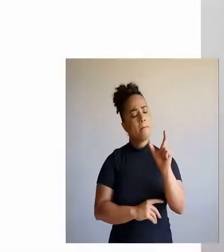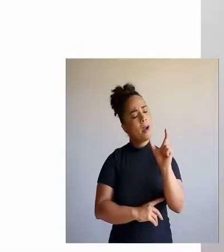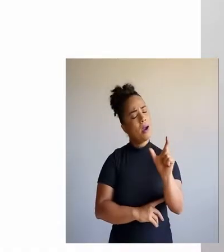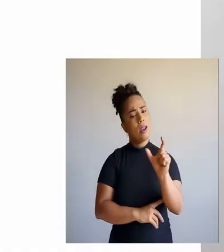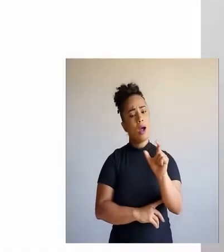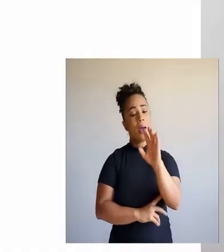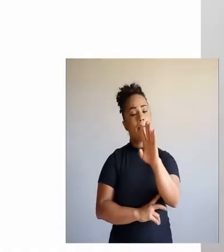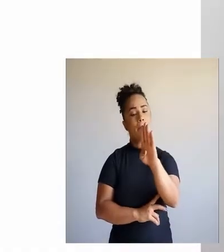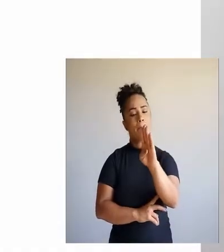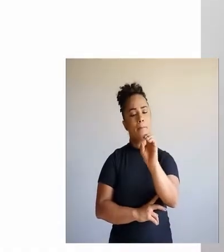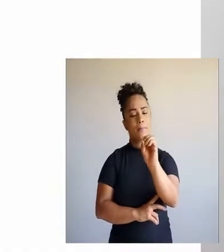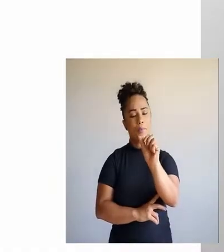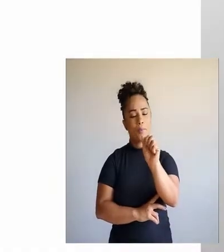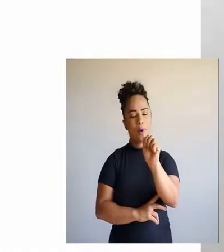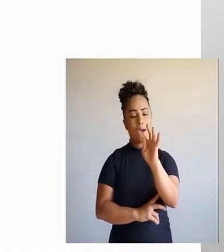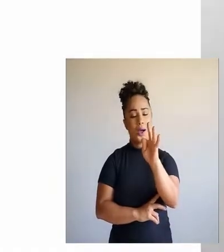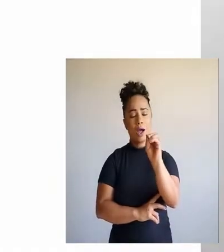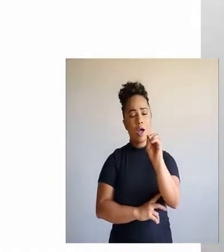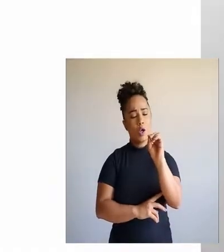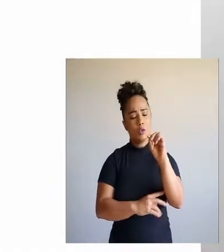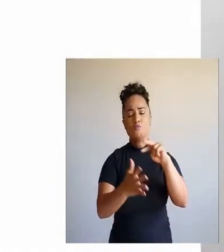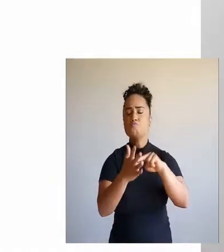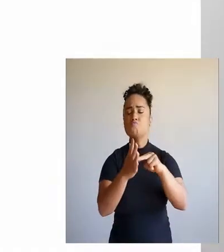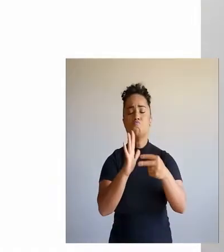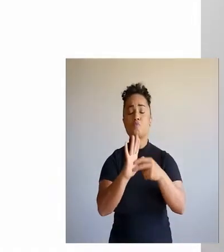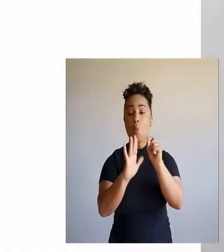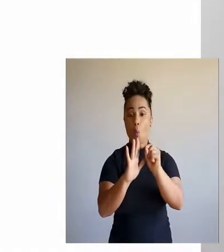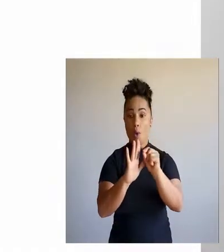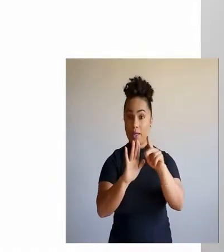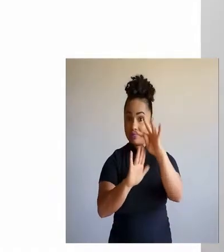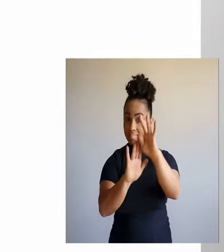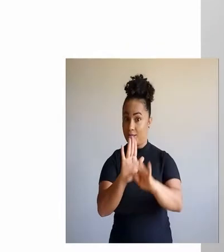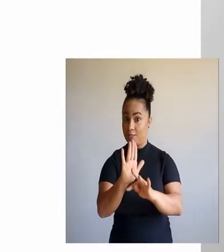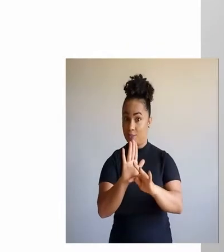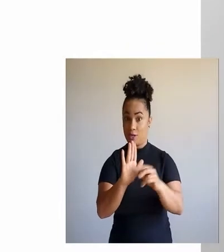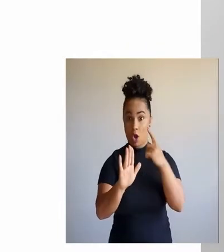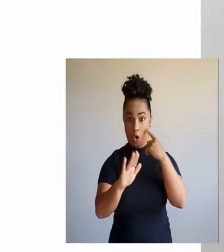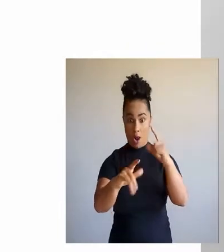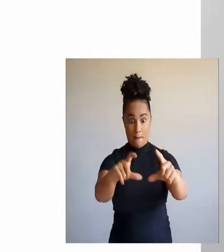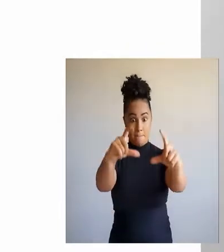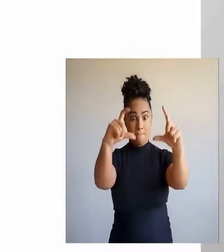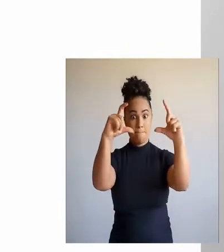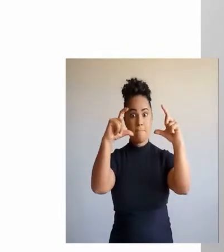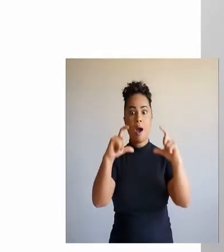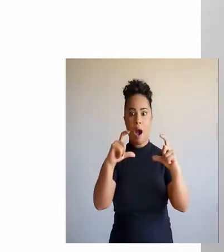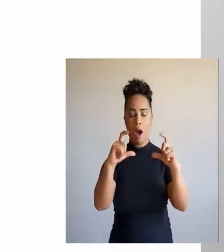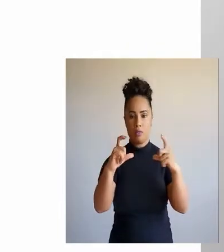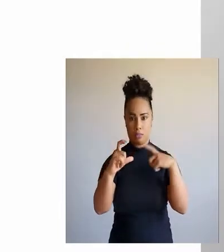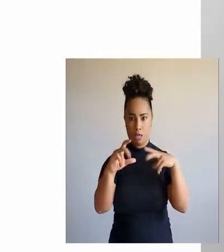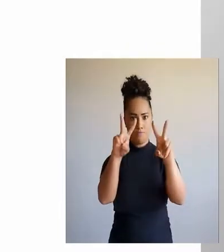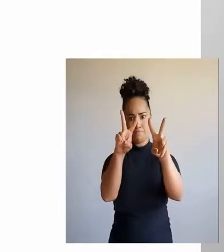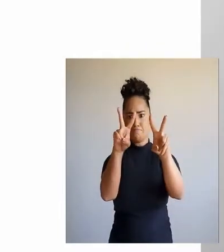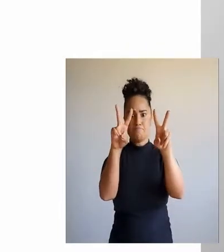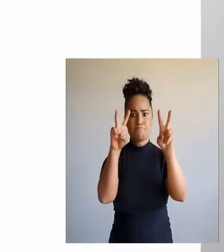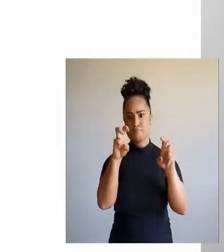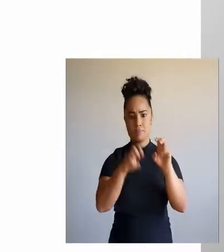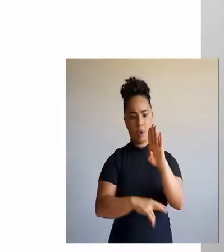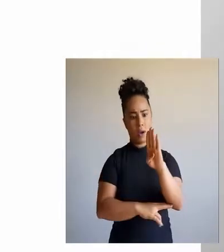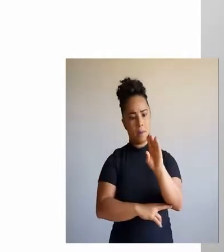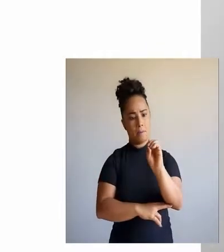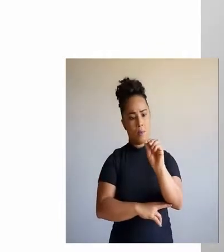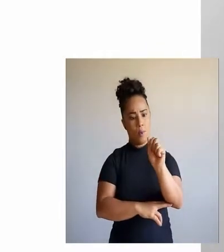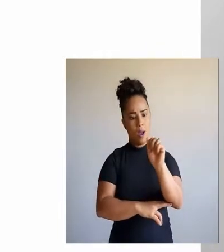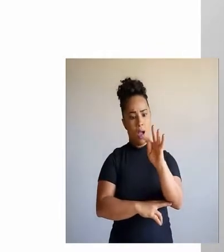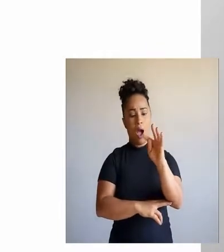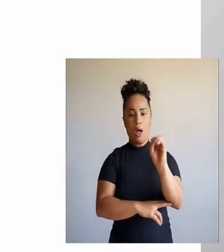Qual o significado da palavra boato no texto? A palavra boato já vem no título do texto. E aí, a